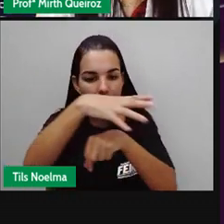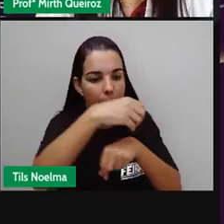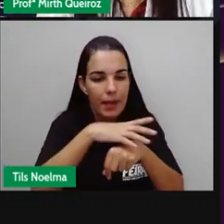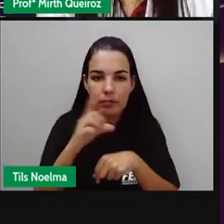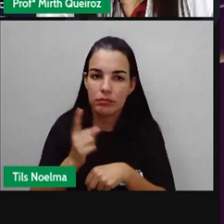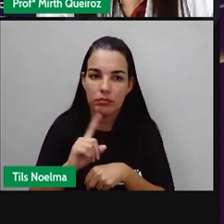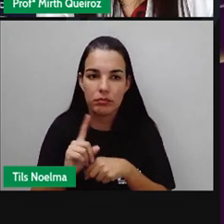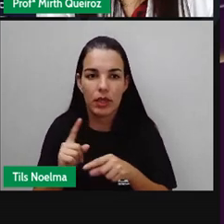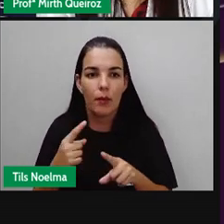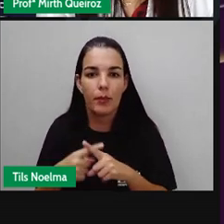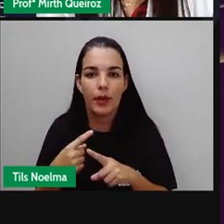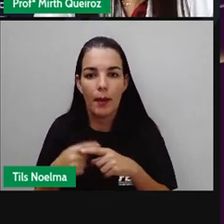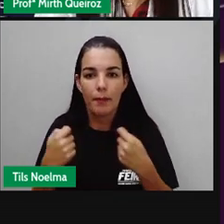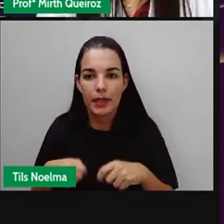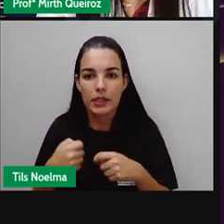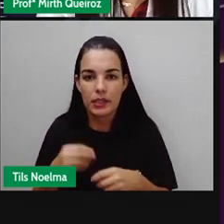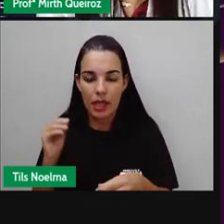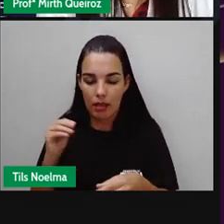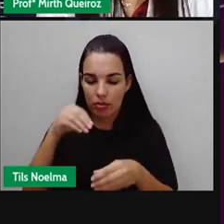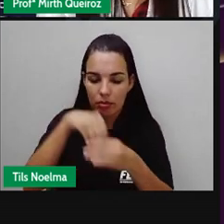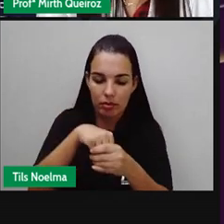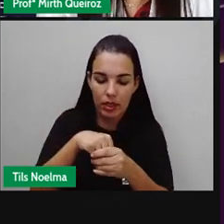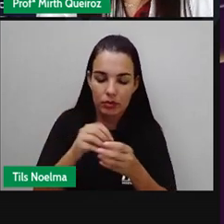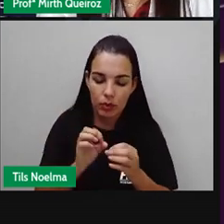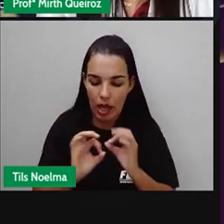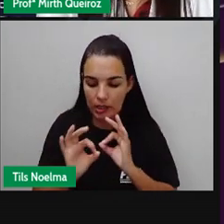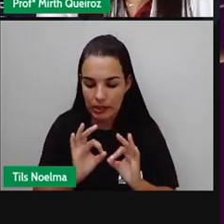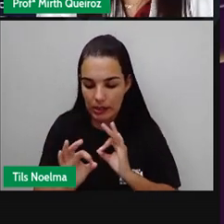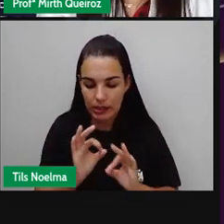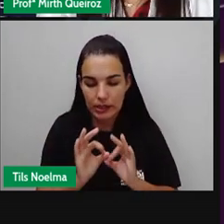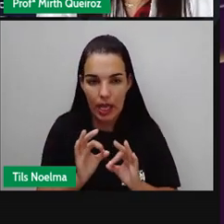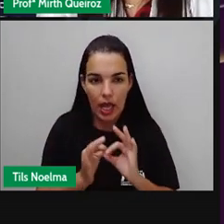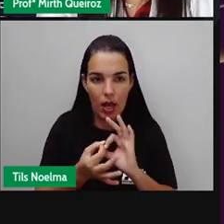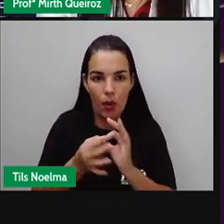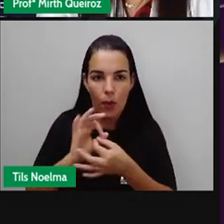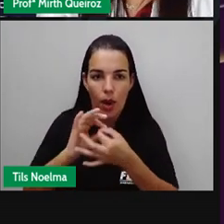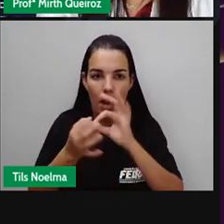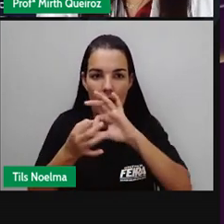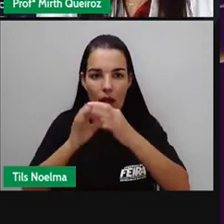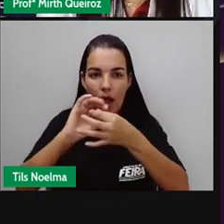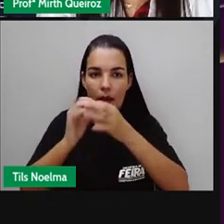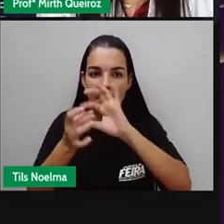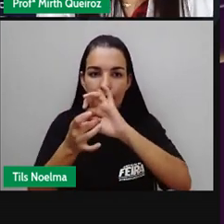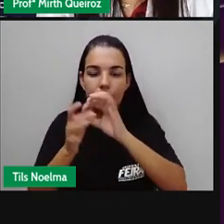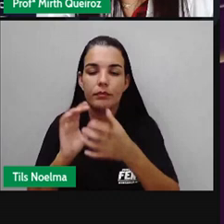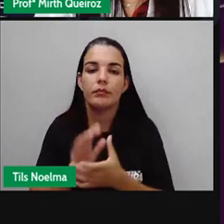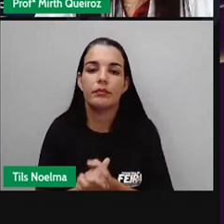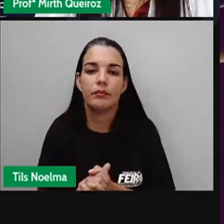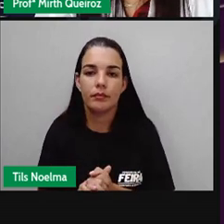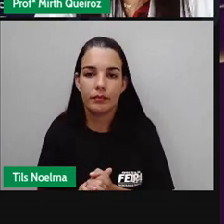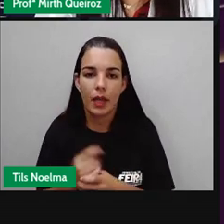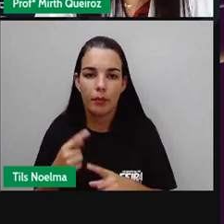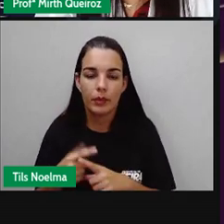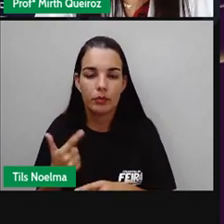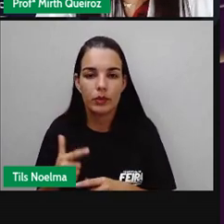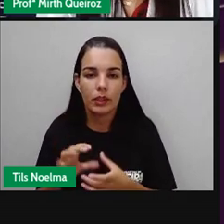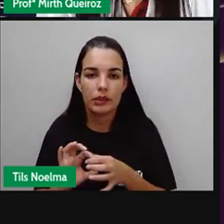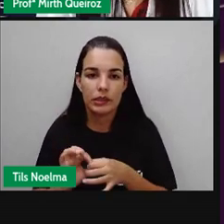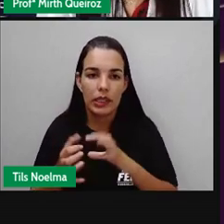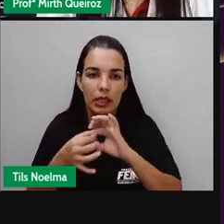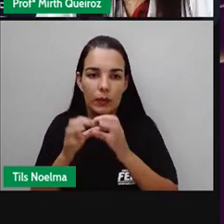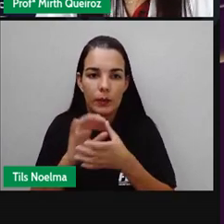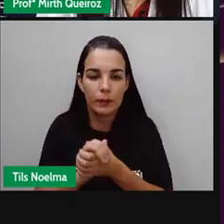sem estar presente em uma célula, utilizando o metabolismo dela, já que eles não apresentam célula.